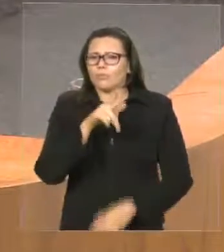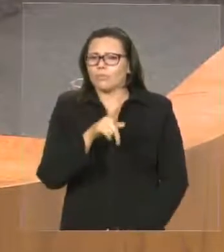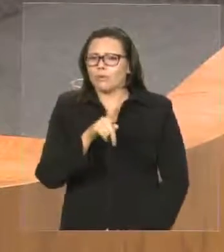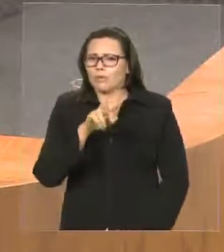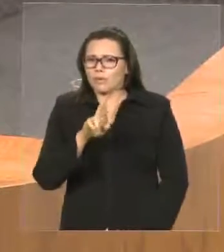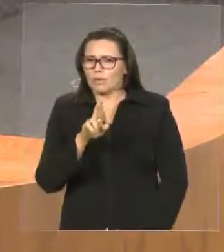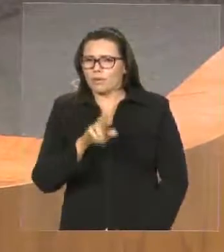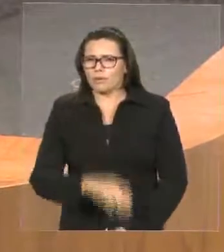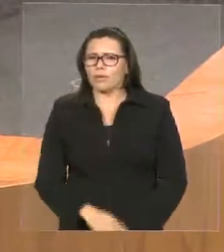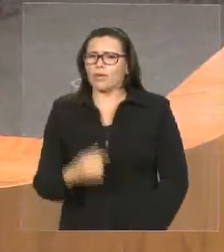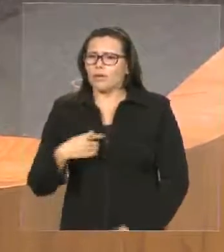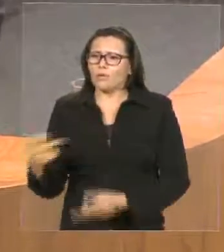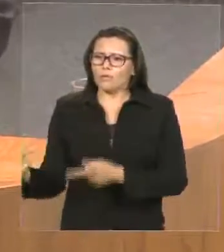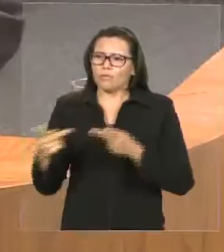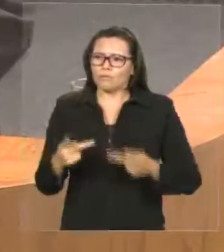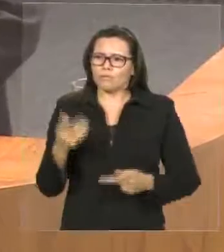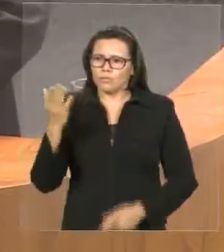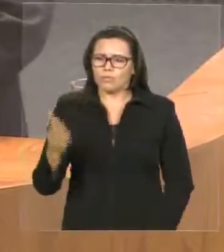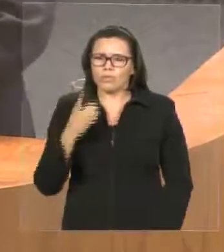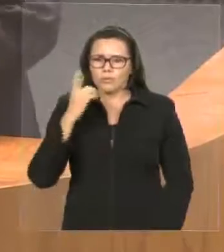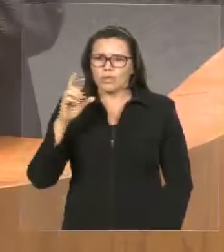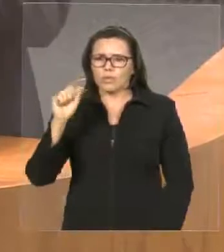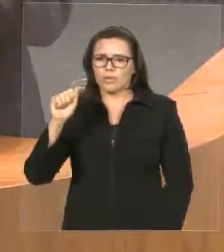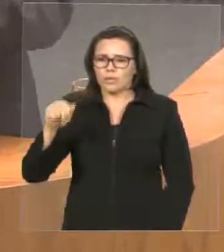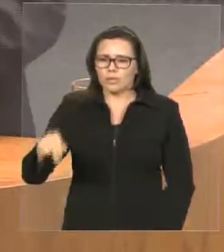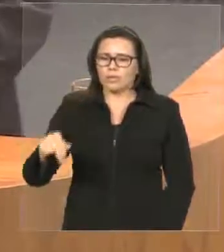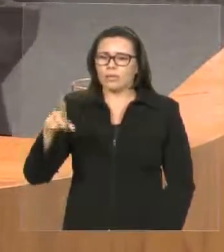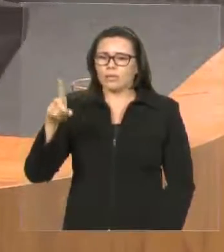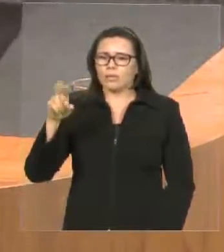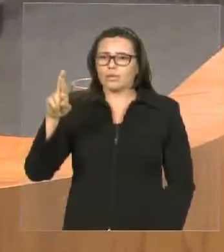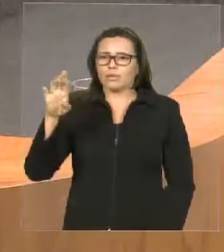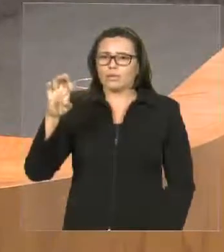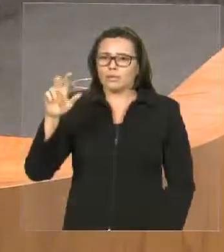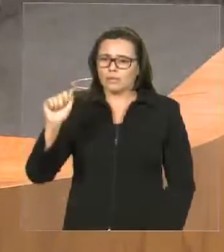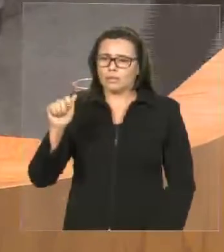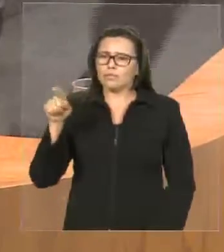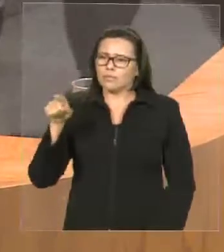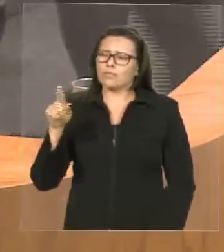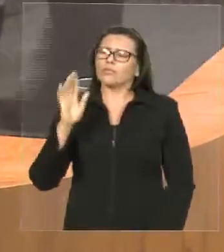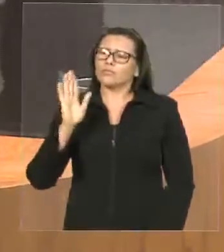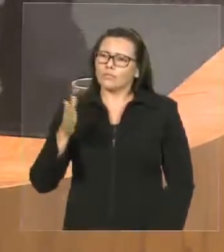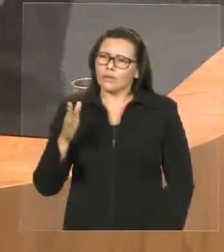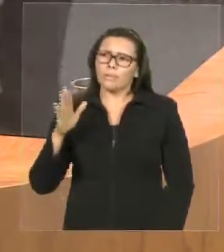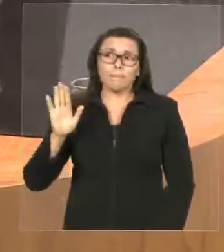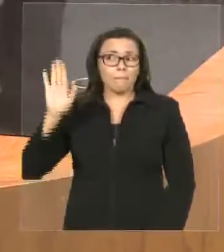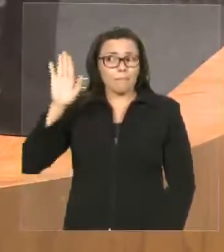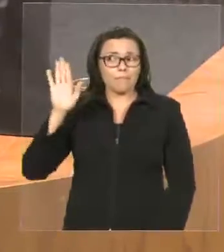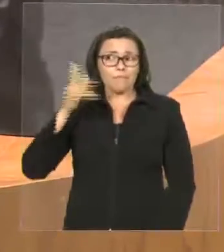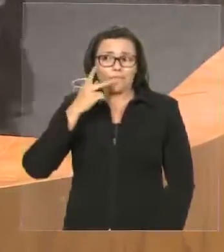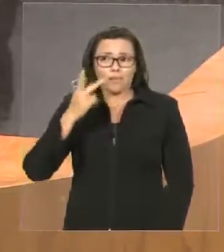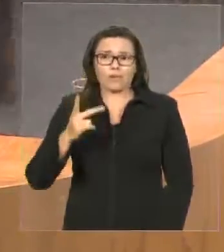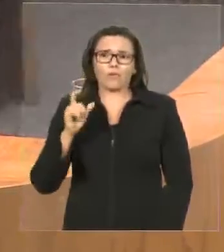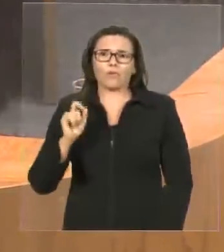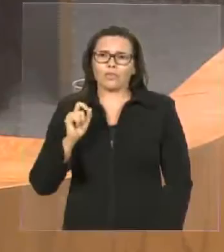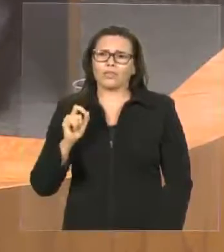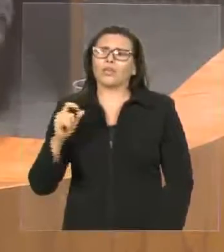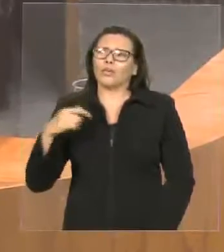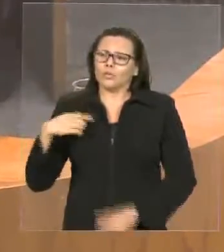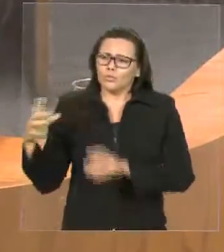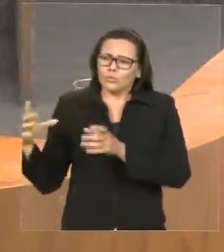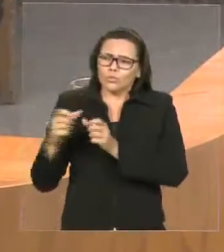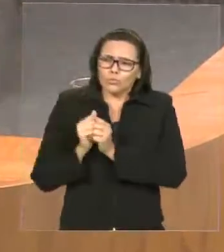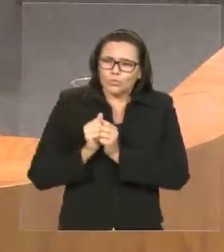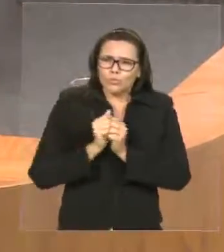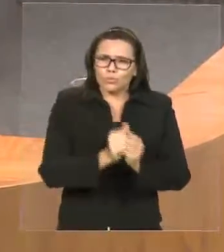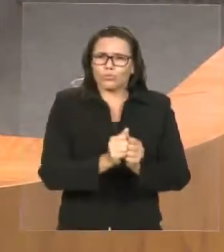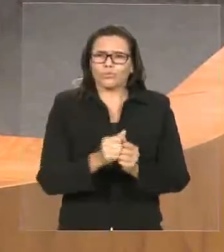deputado André Amorá, vossa excelência, como a senhora já disse, que vai nos acompanhar para ver como é a beleza desse esporte, como é a